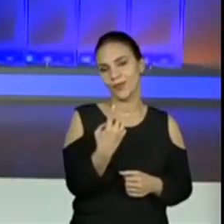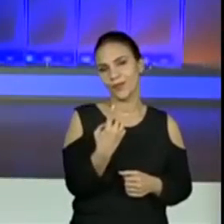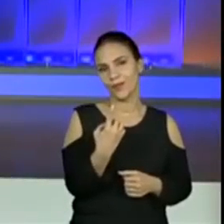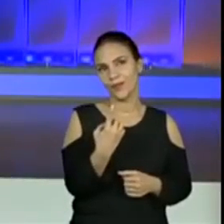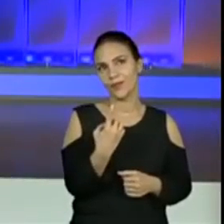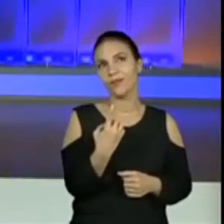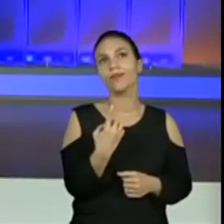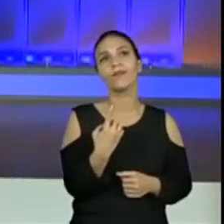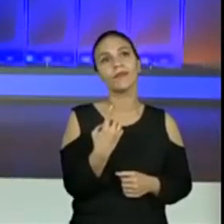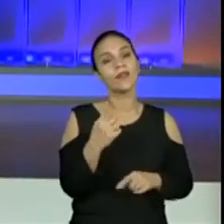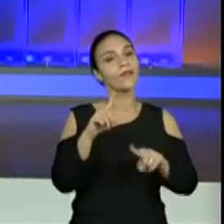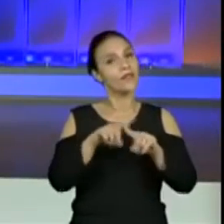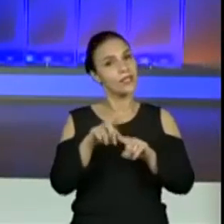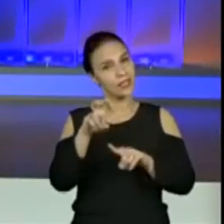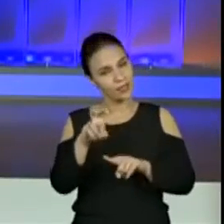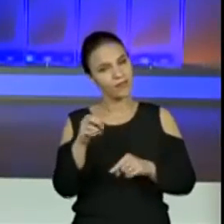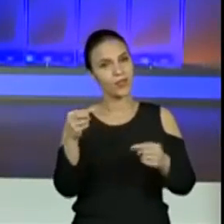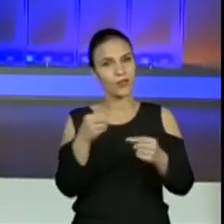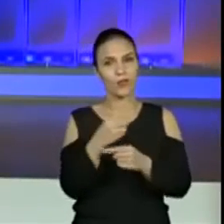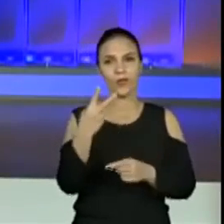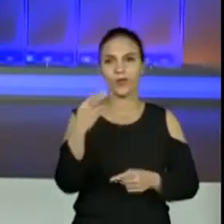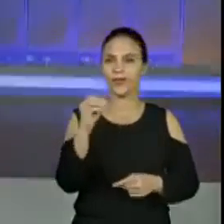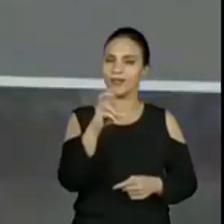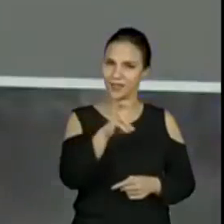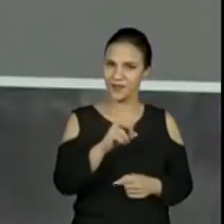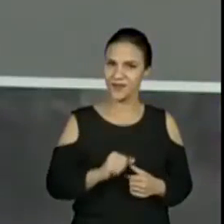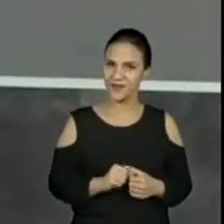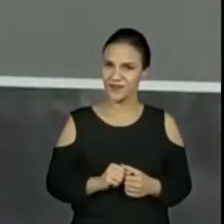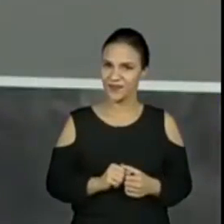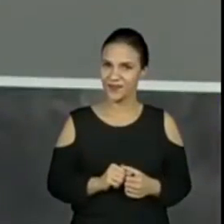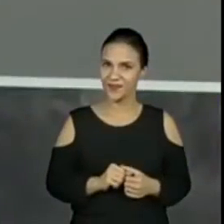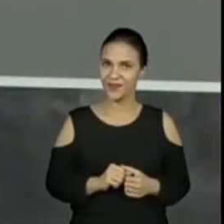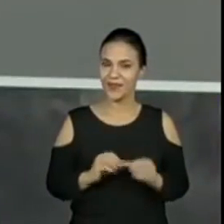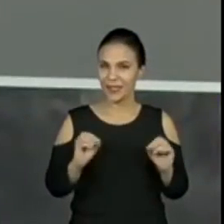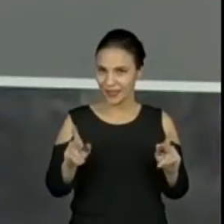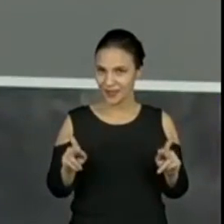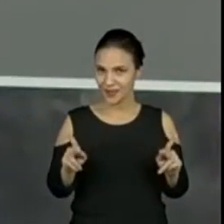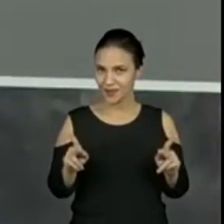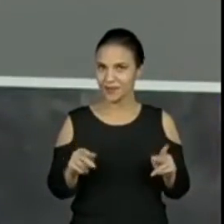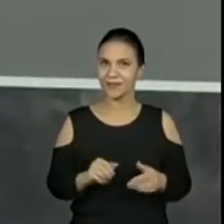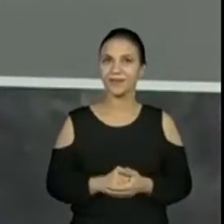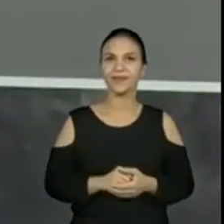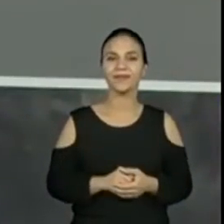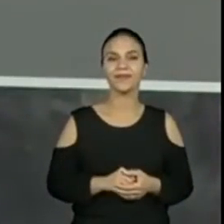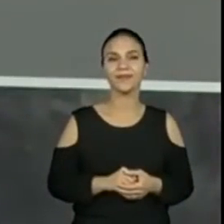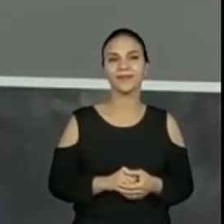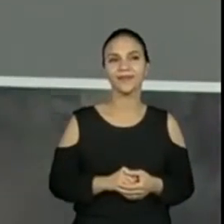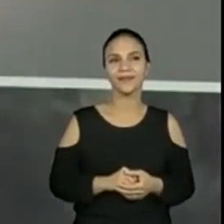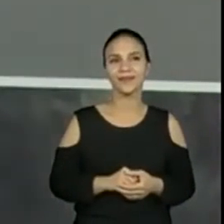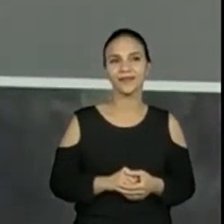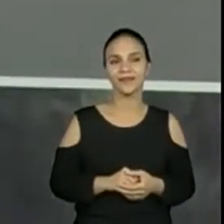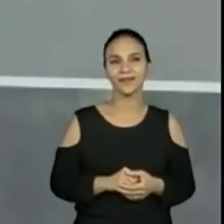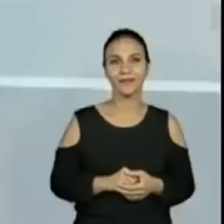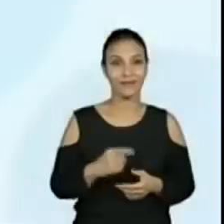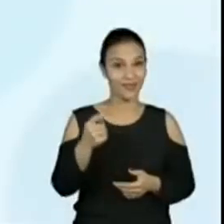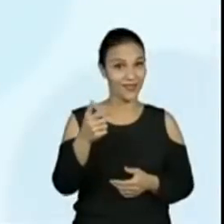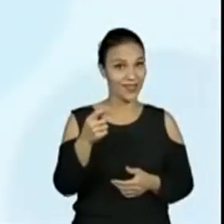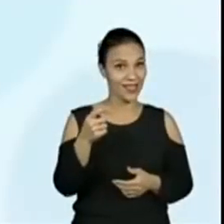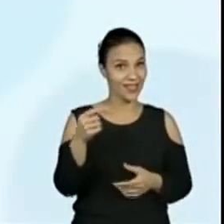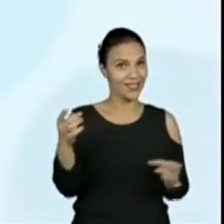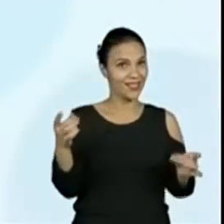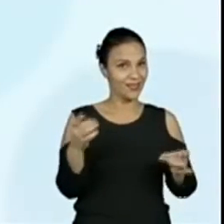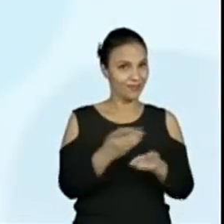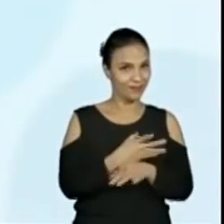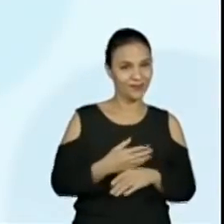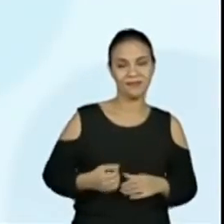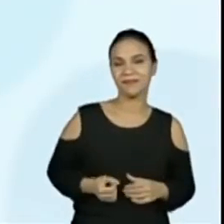41. 41 vezes 5, 205, ok? Vamos lá. Olha, já está quase todo